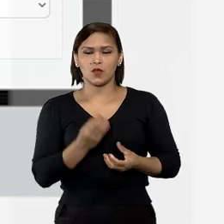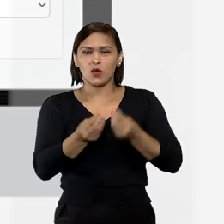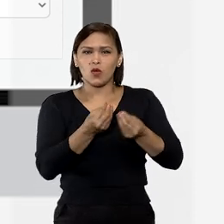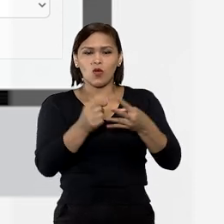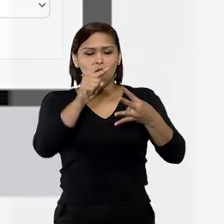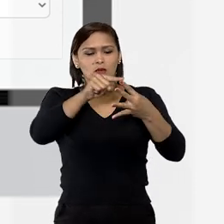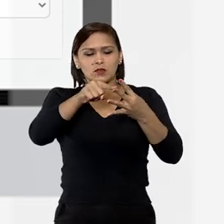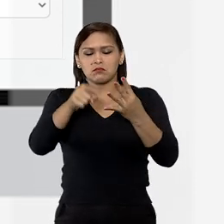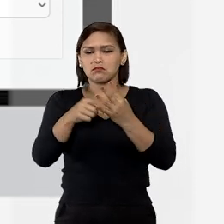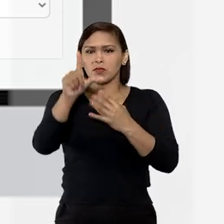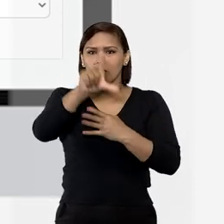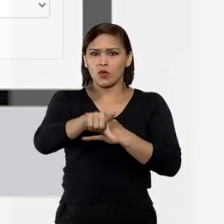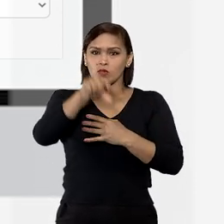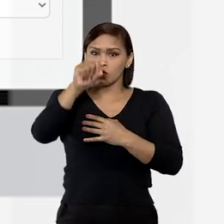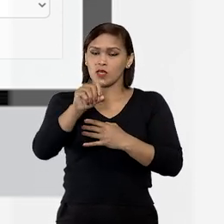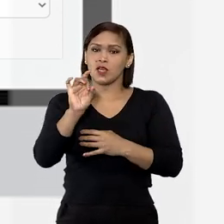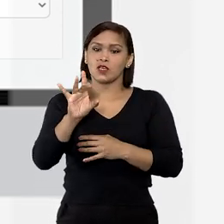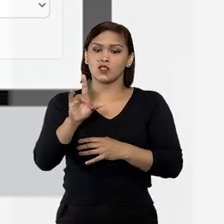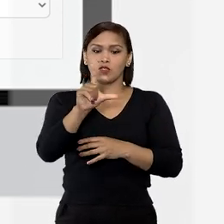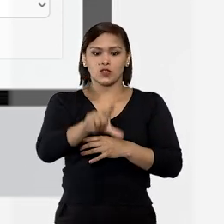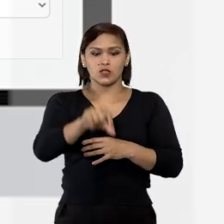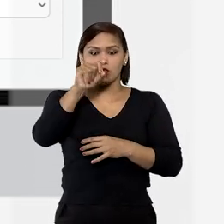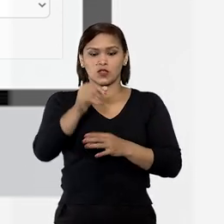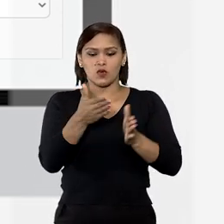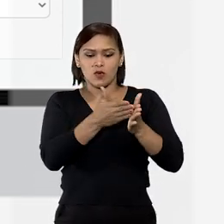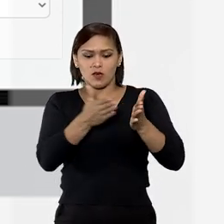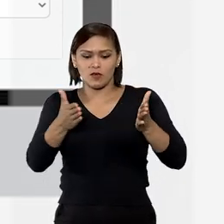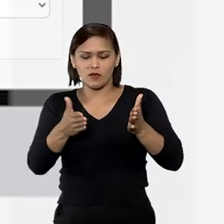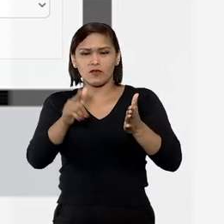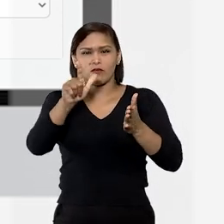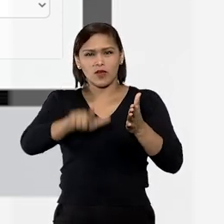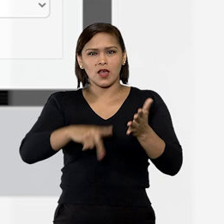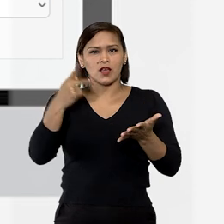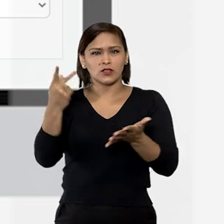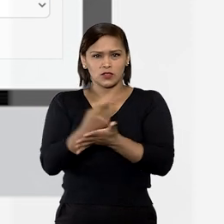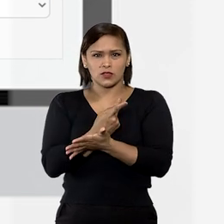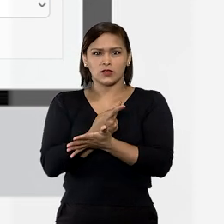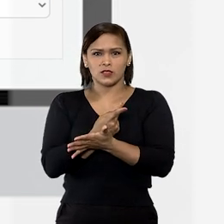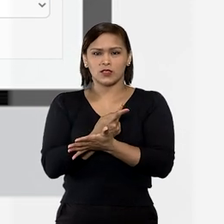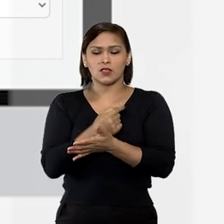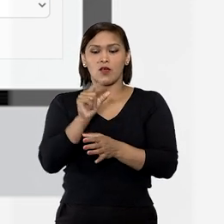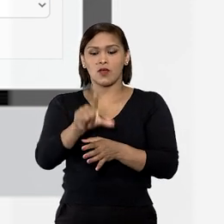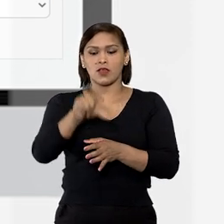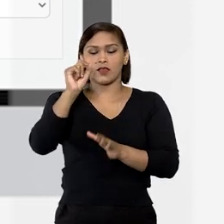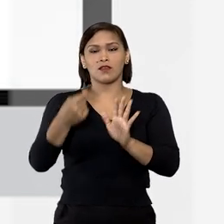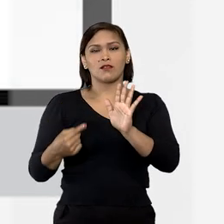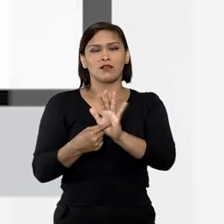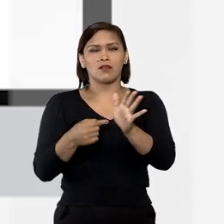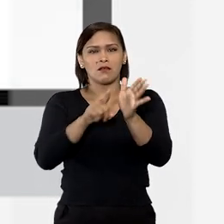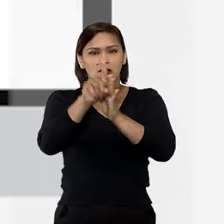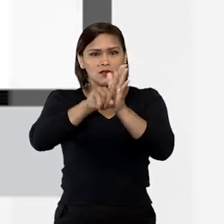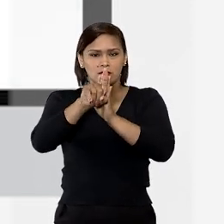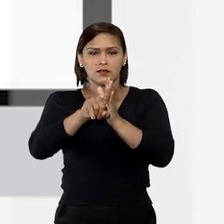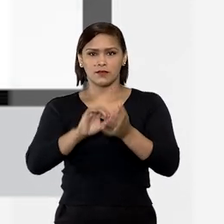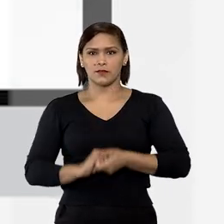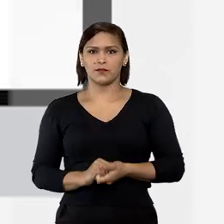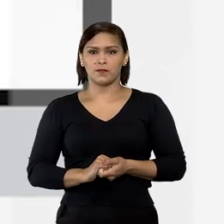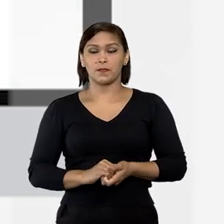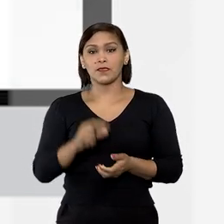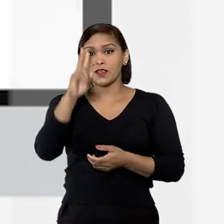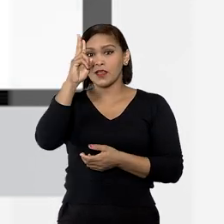Com uma dessas opções escolhidas, basta selecionar o intervalo de tempo desejado e clicar em Pesquisar.